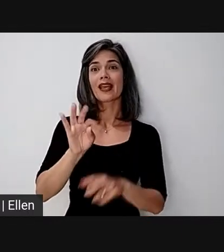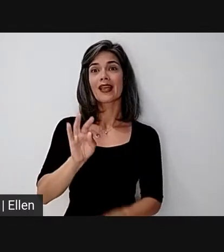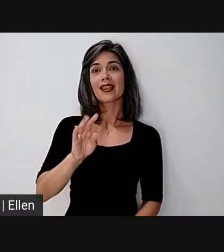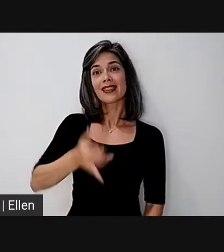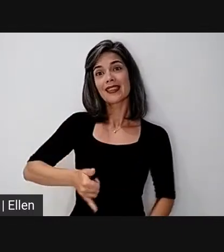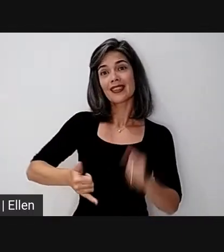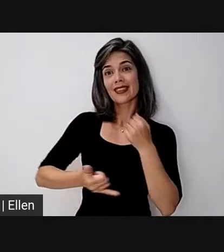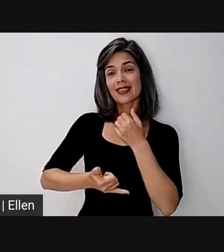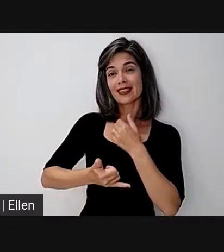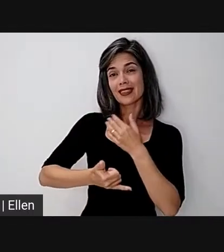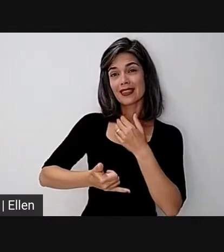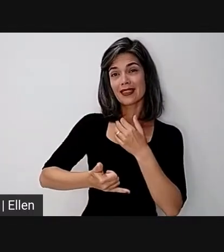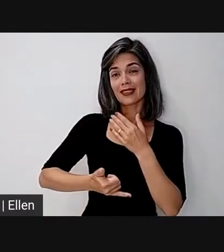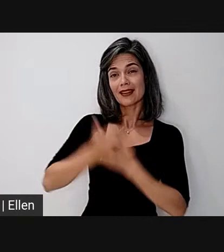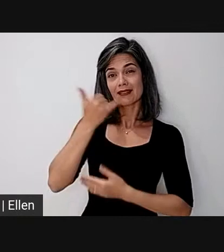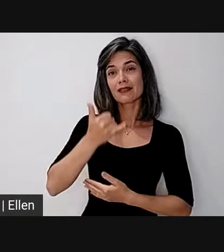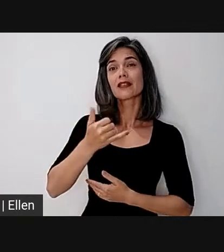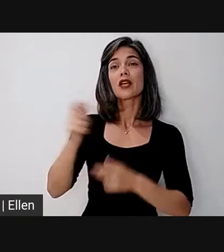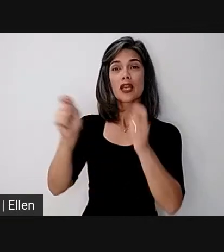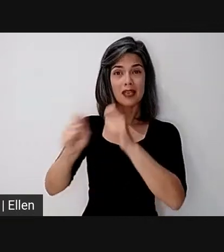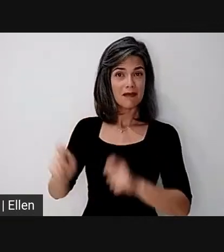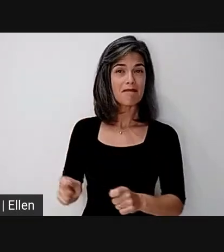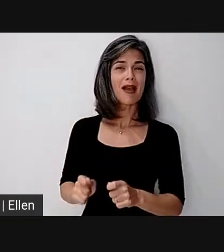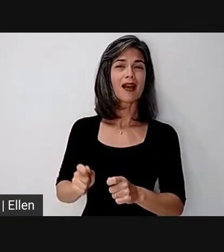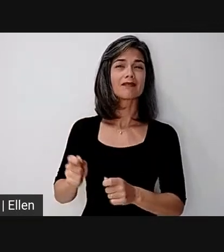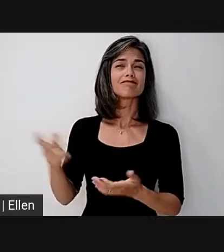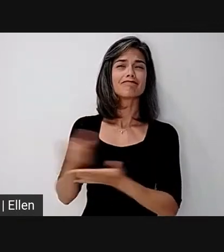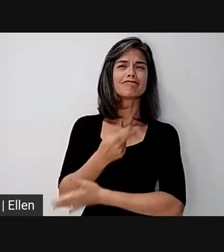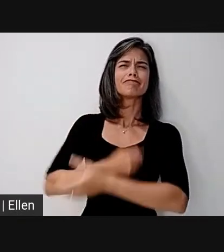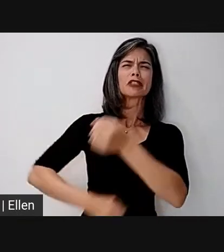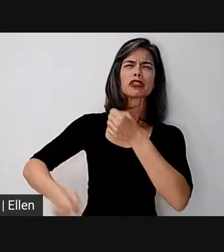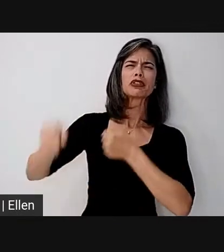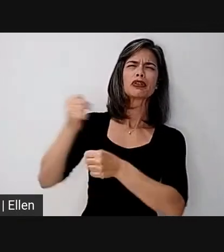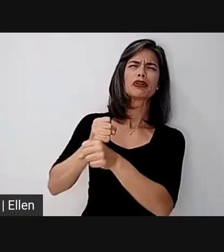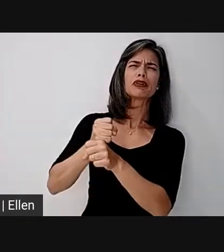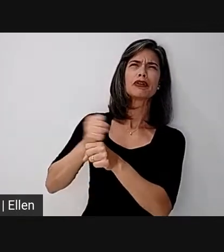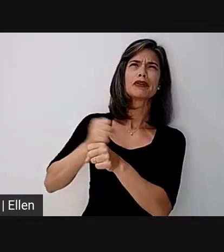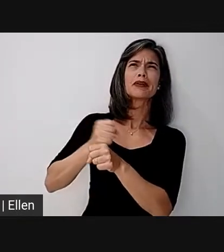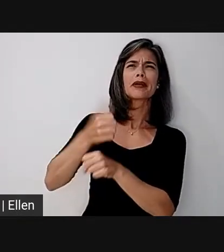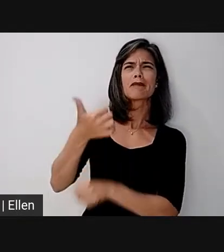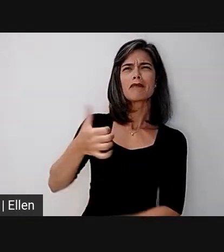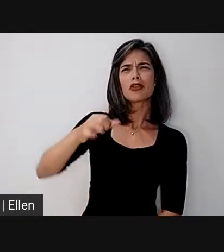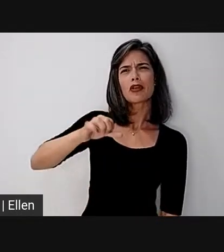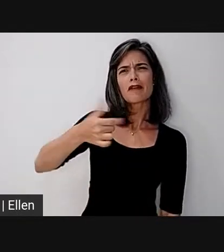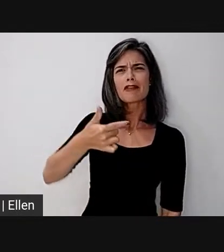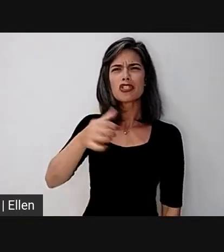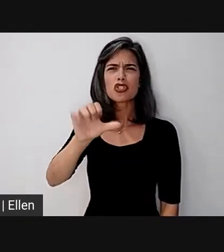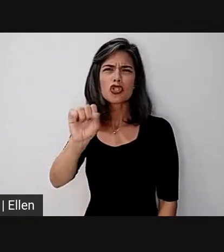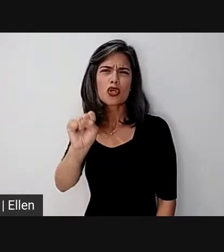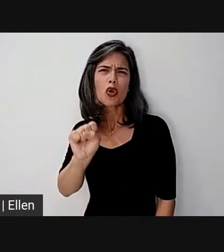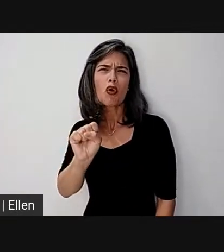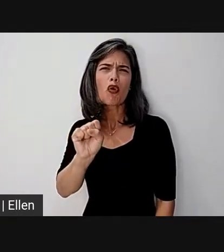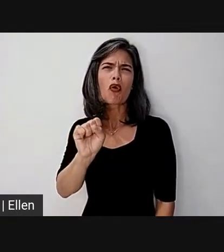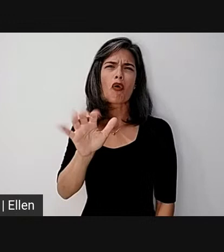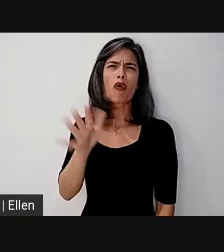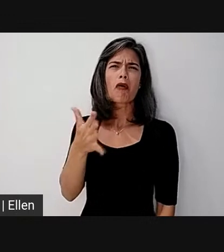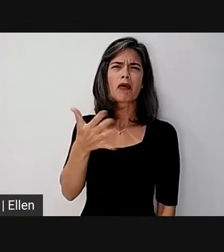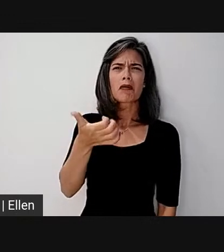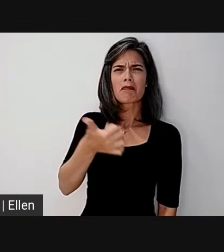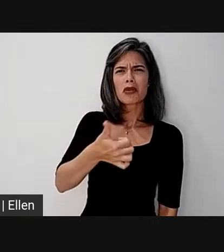de René Magritte, produzida lá nos anos de 1928 a 1929.